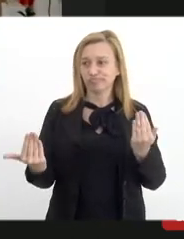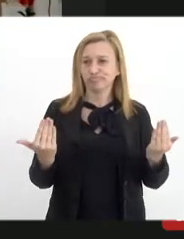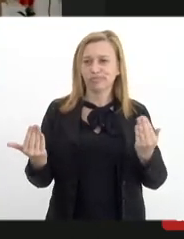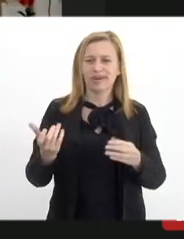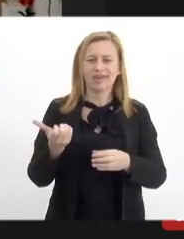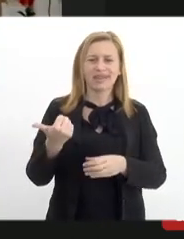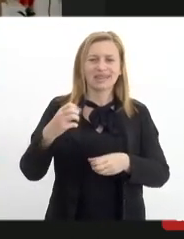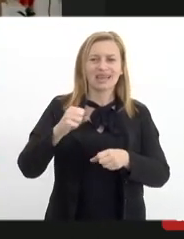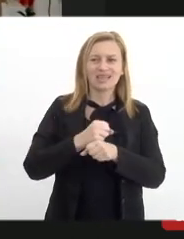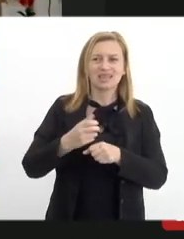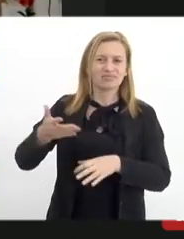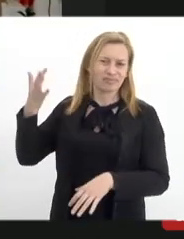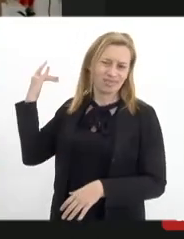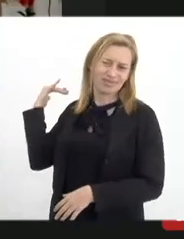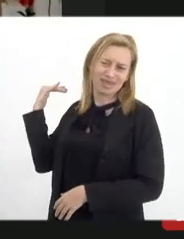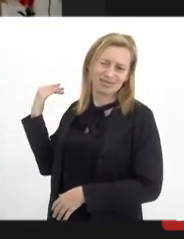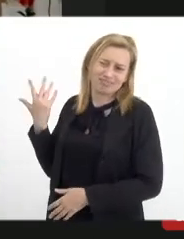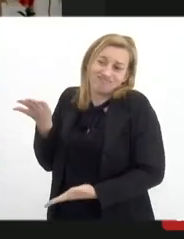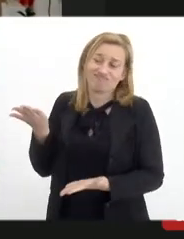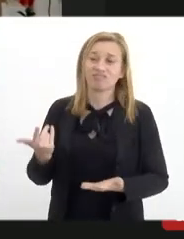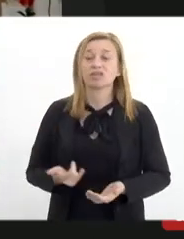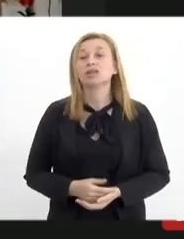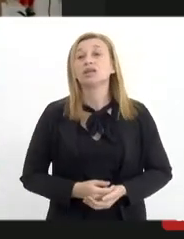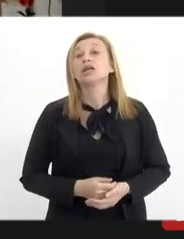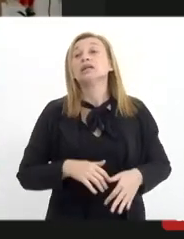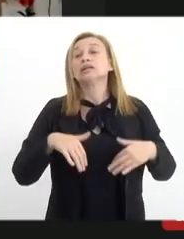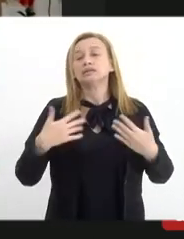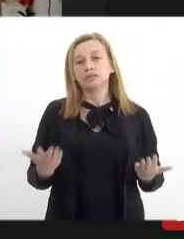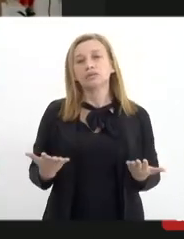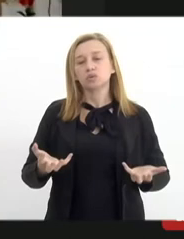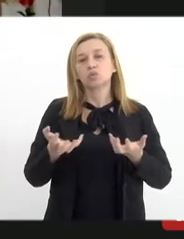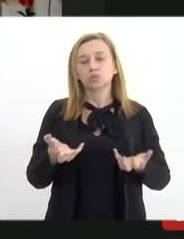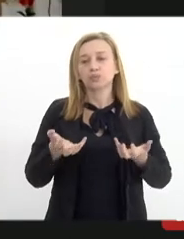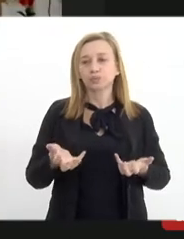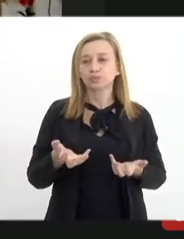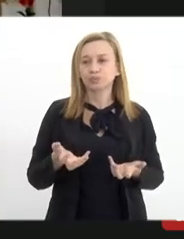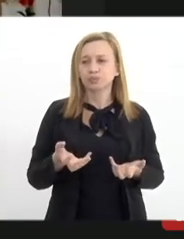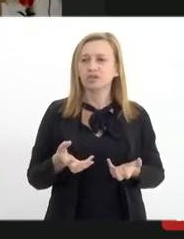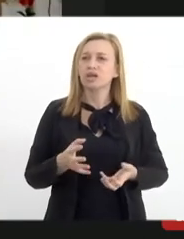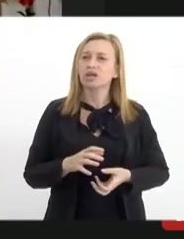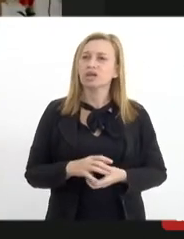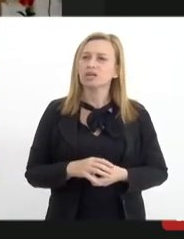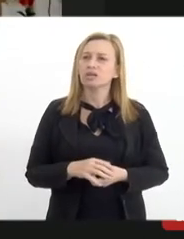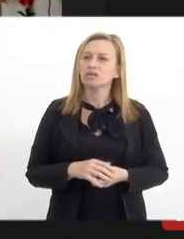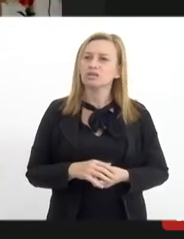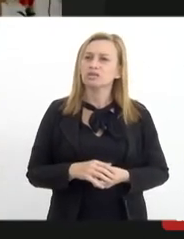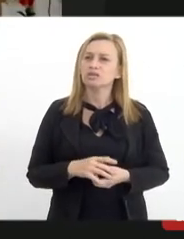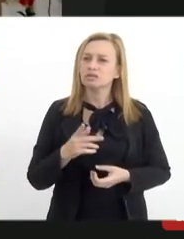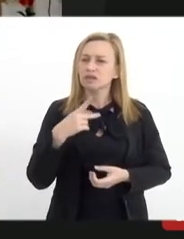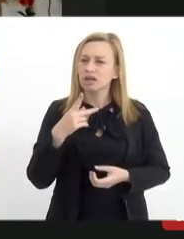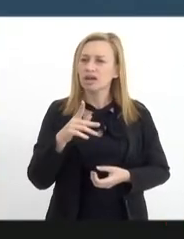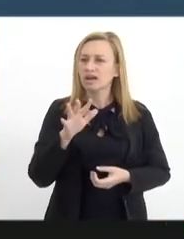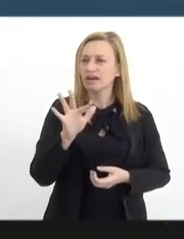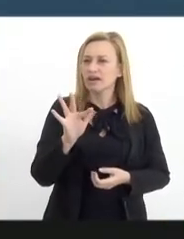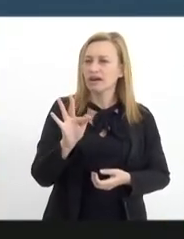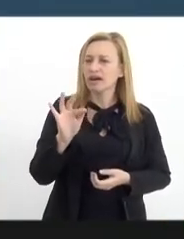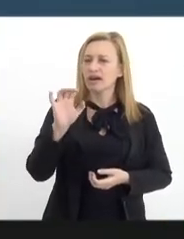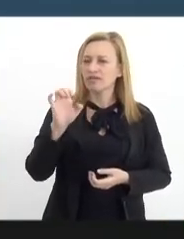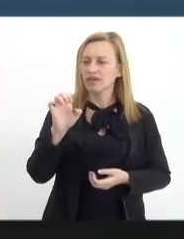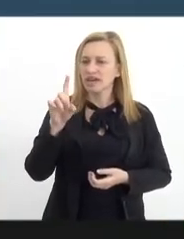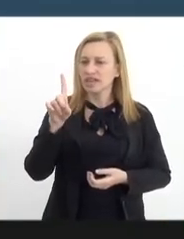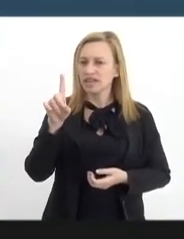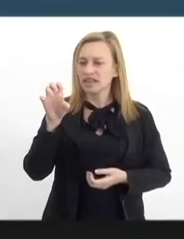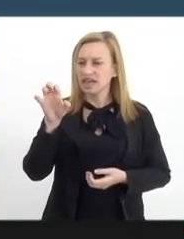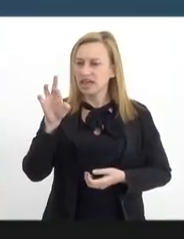anos atrás, nem a 15 anos atrás. Então, eu quero apenas deixar a federação à